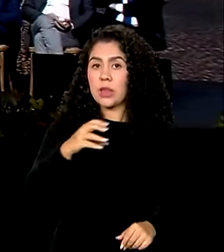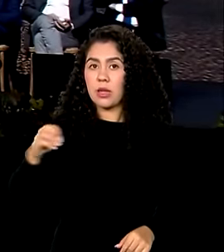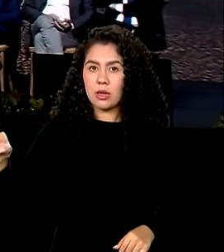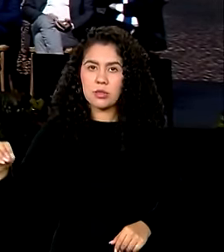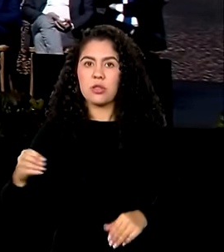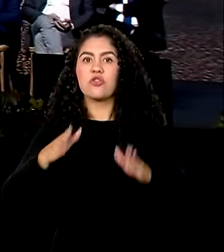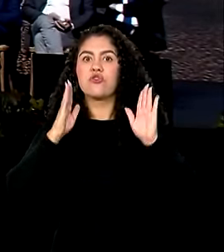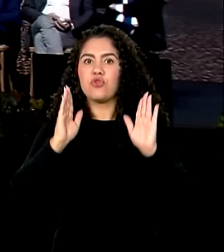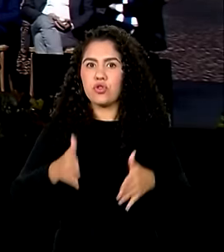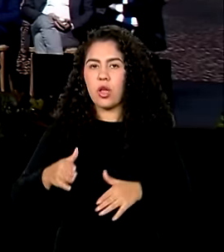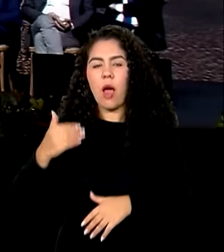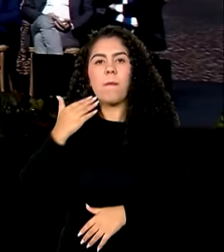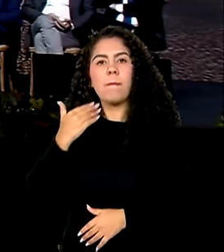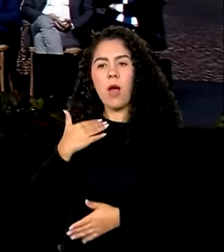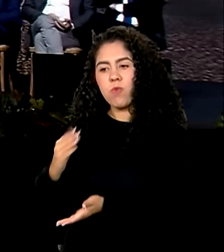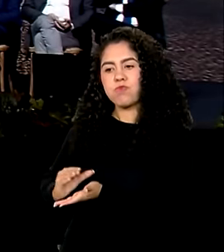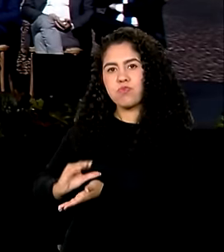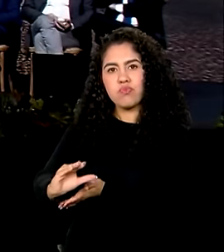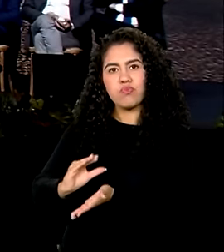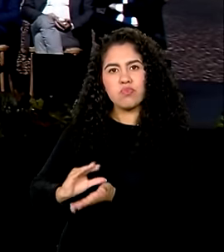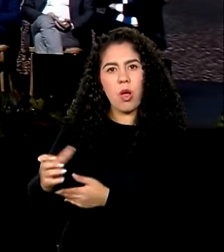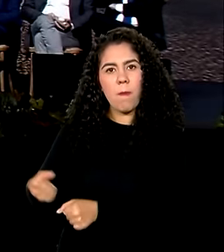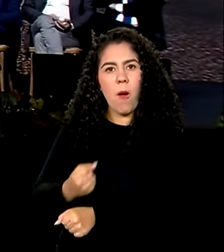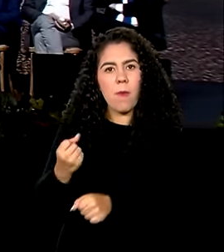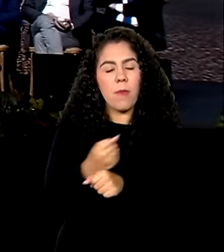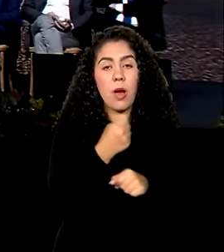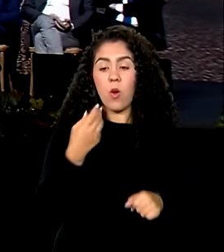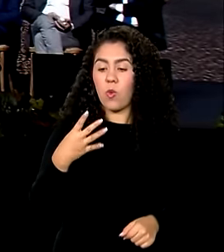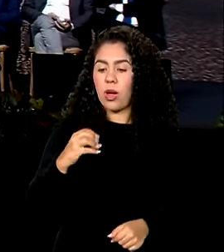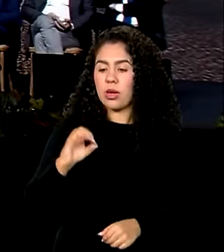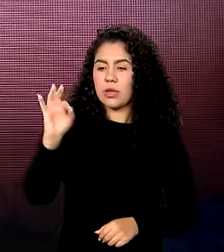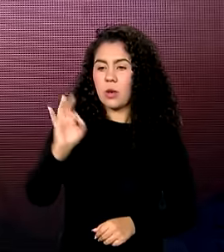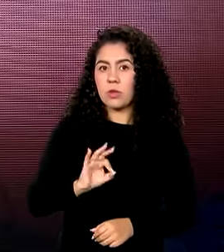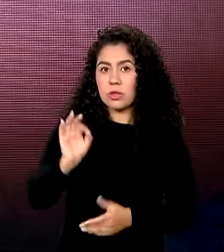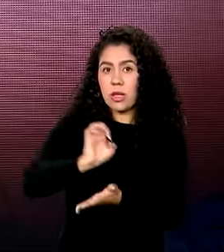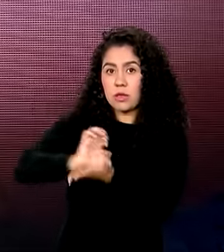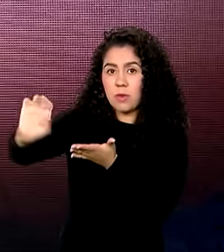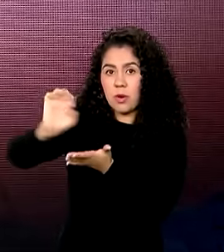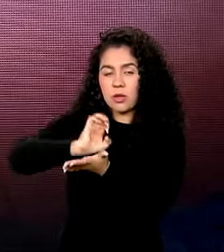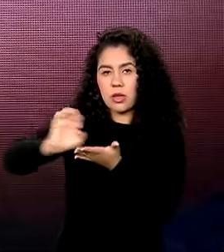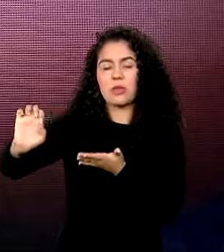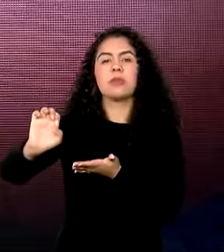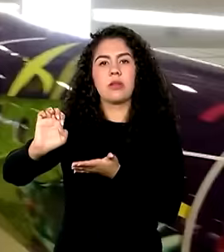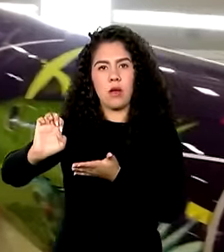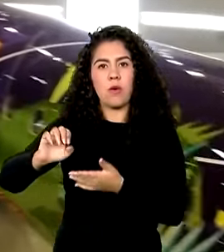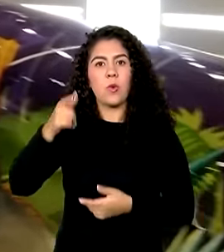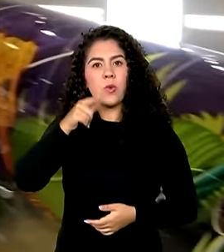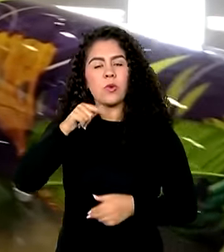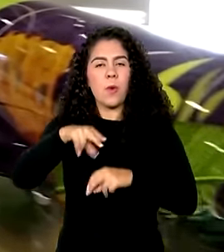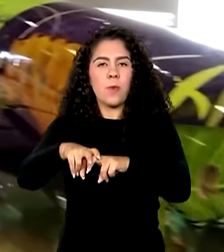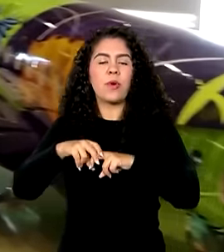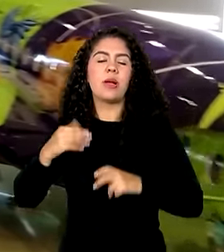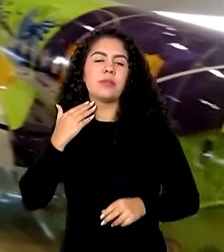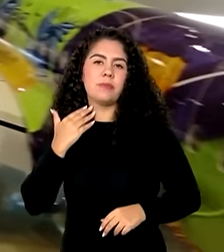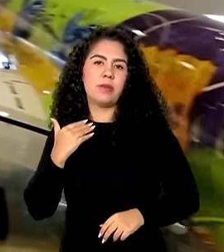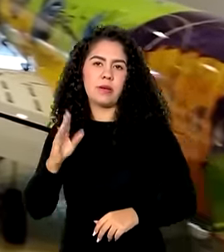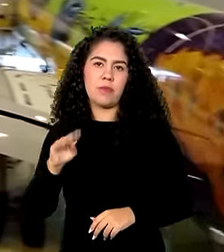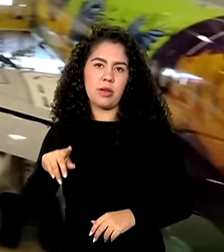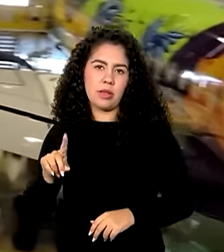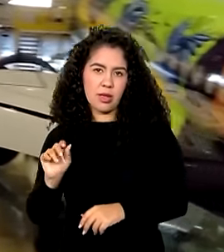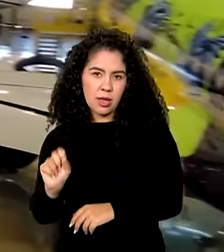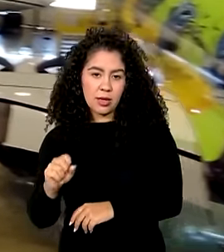financiou. 40% de todas as exportações da Embraer foram financiadas pelo BNDES. O plano de